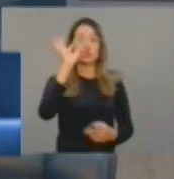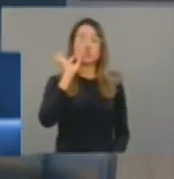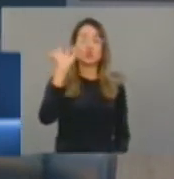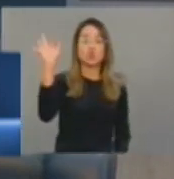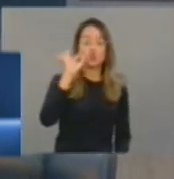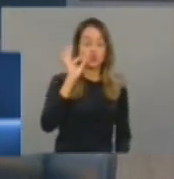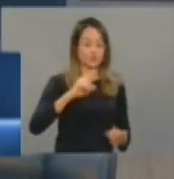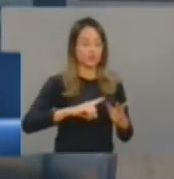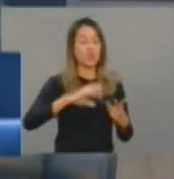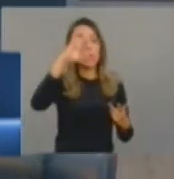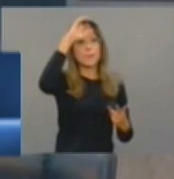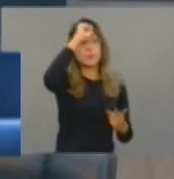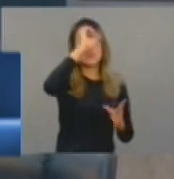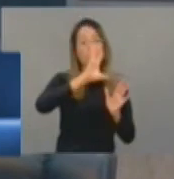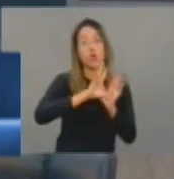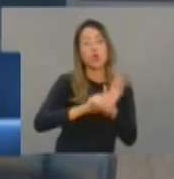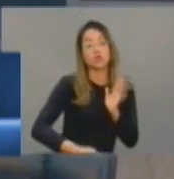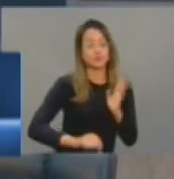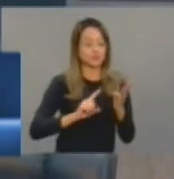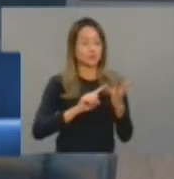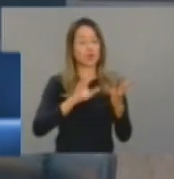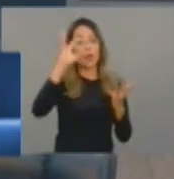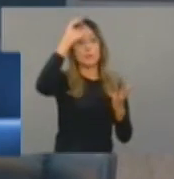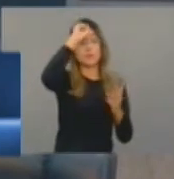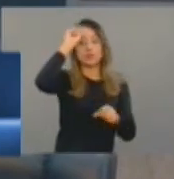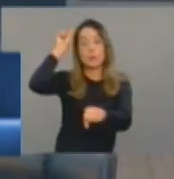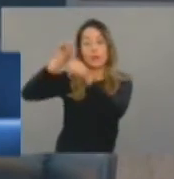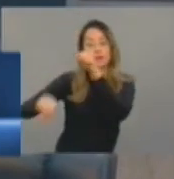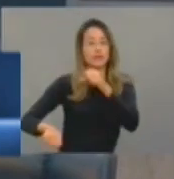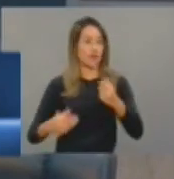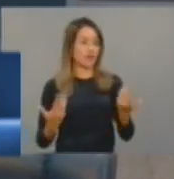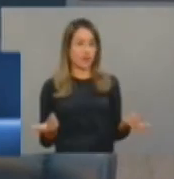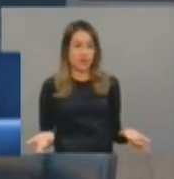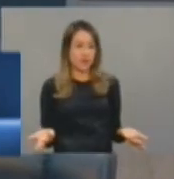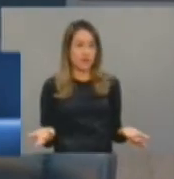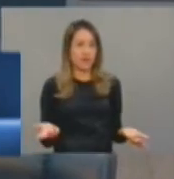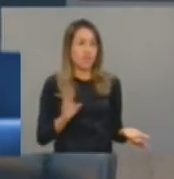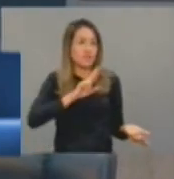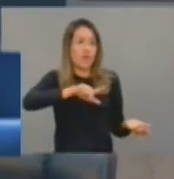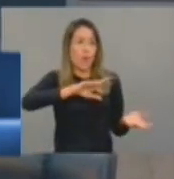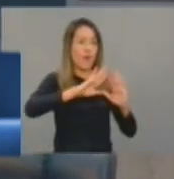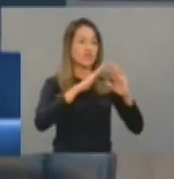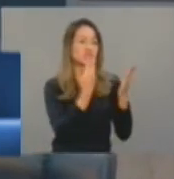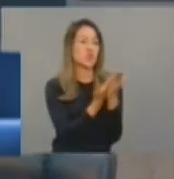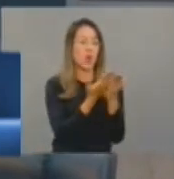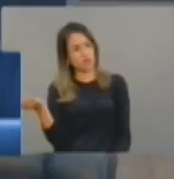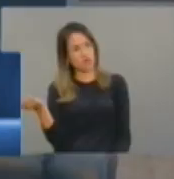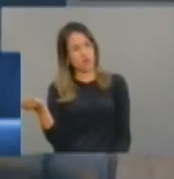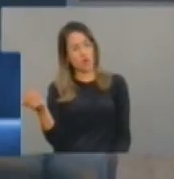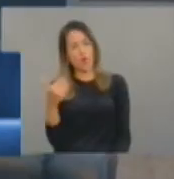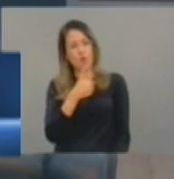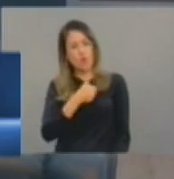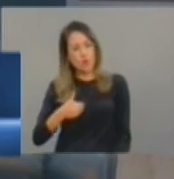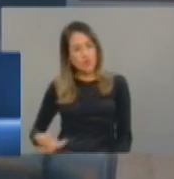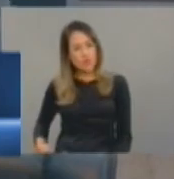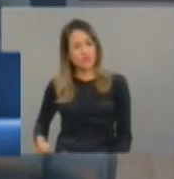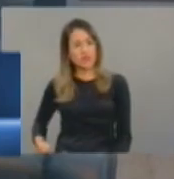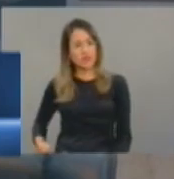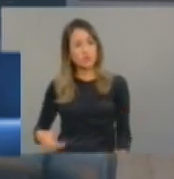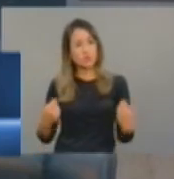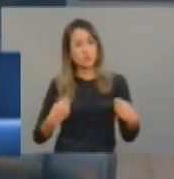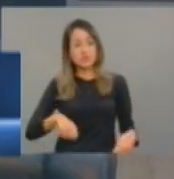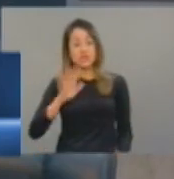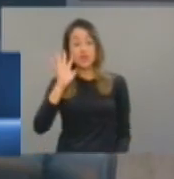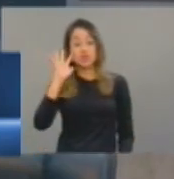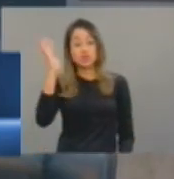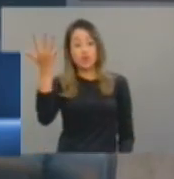para onde ele deslocou, lá para o colégio celésiano, o pessoal lá está apavorado com esses meninos ali. Eu acho que tem que